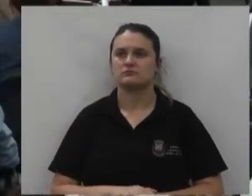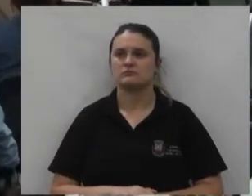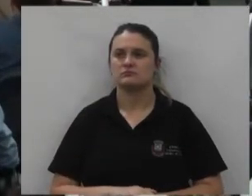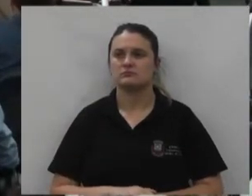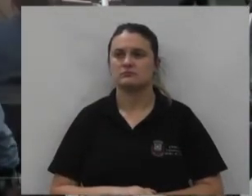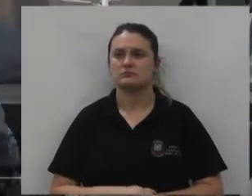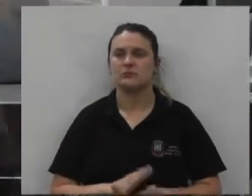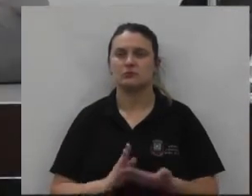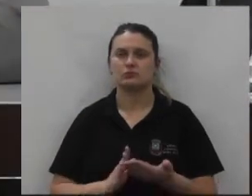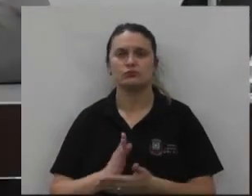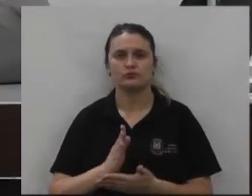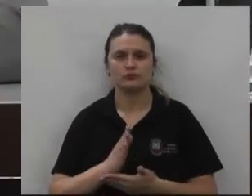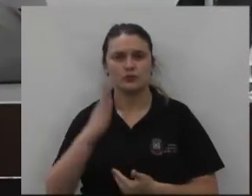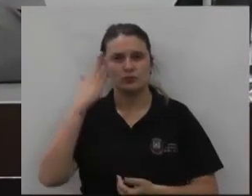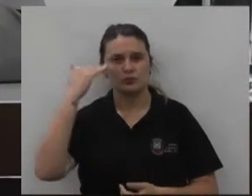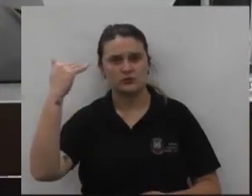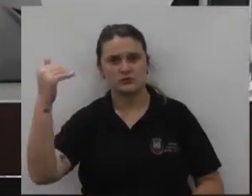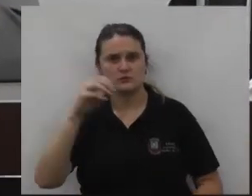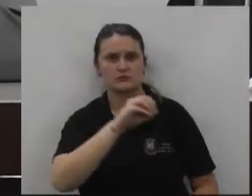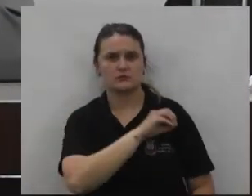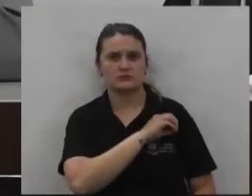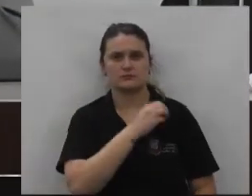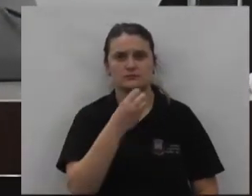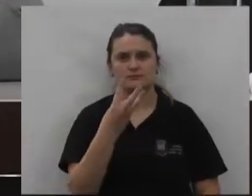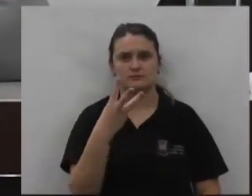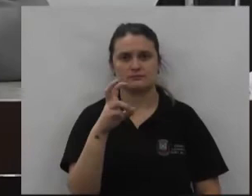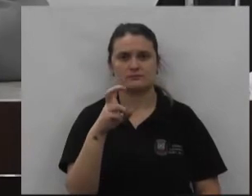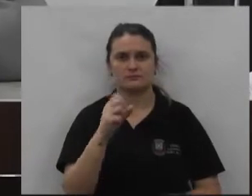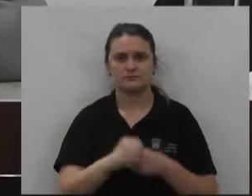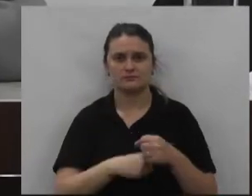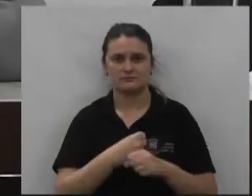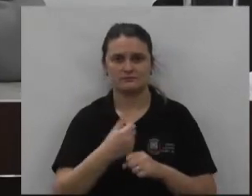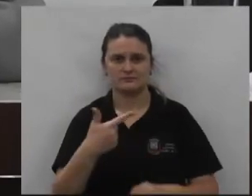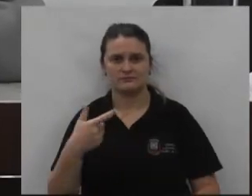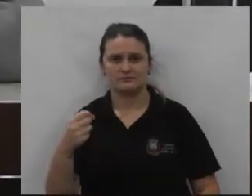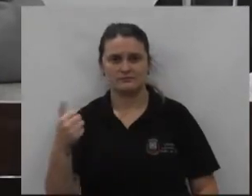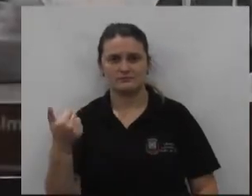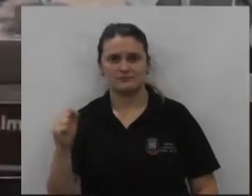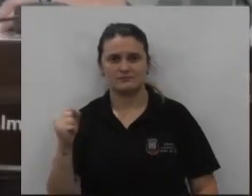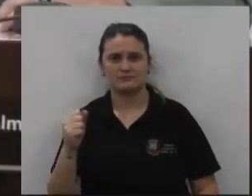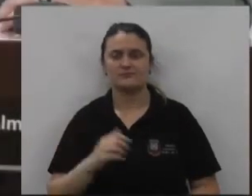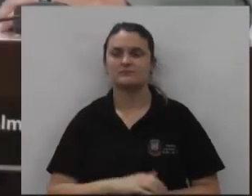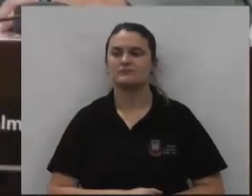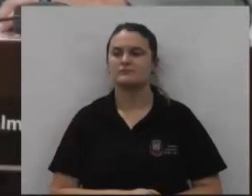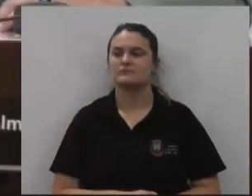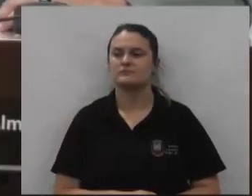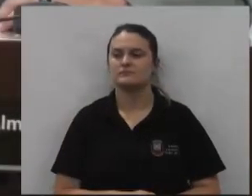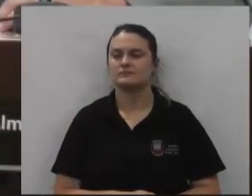aprovada a moção número 35 2018 do vereador Valdecir Rádico